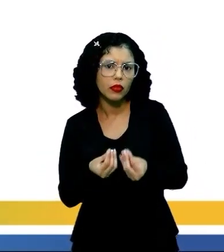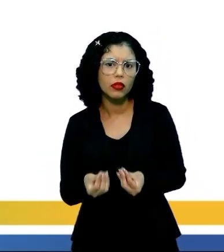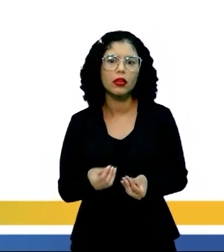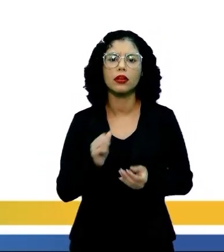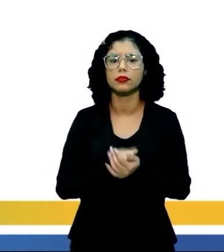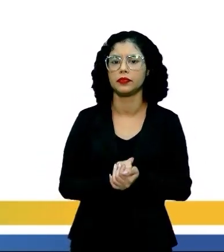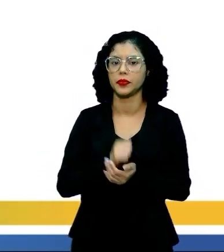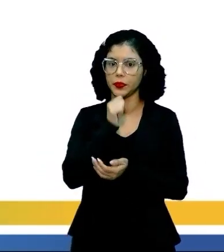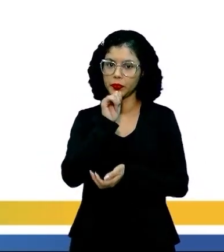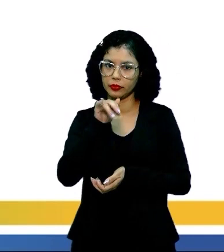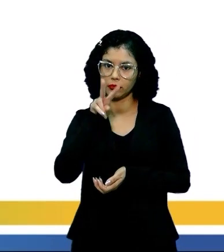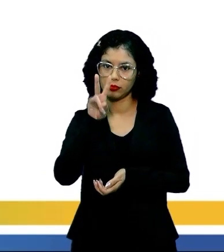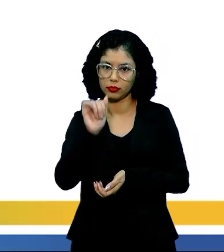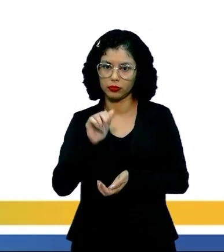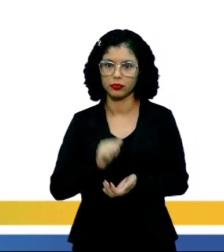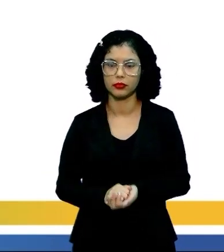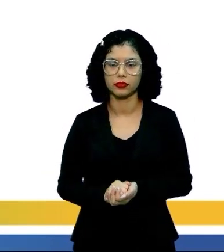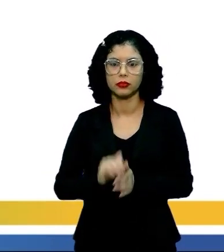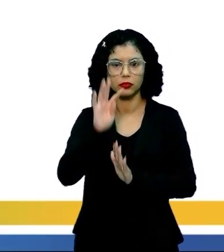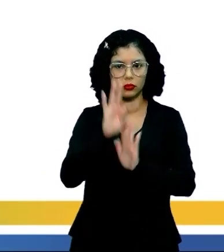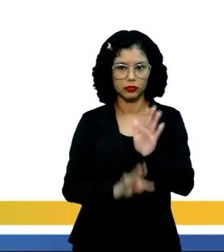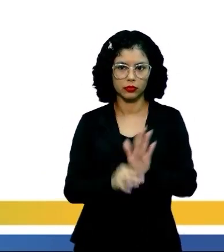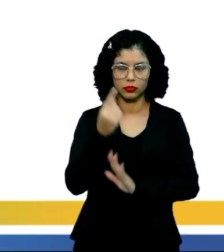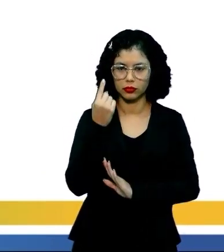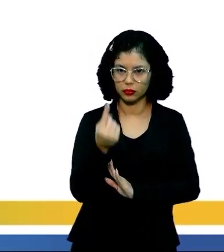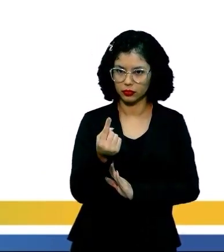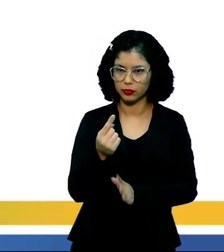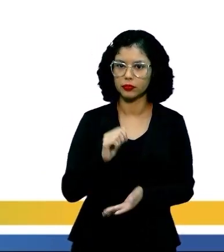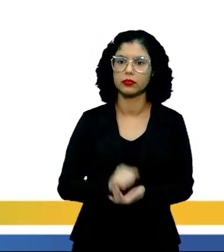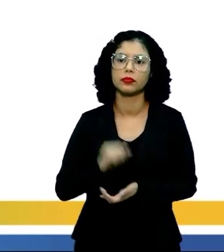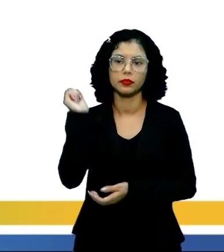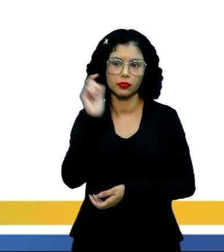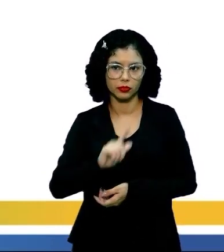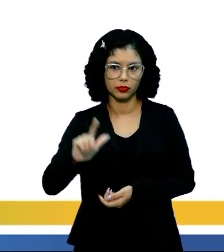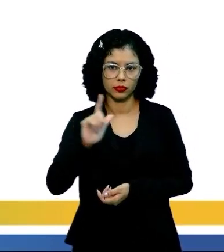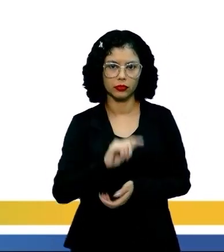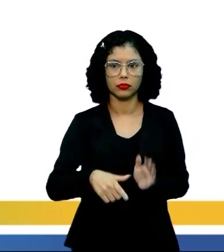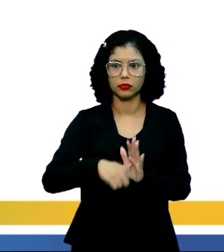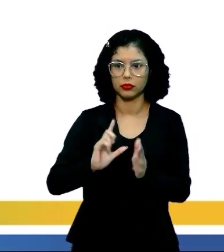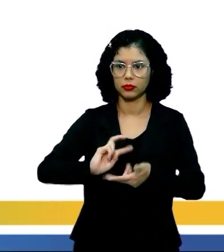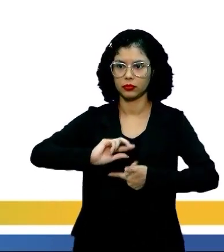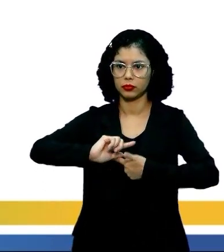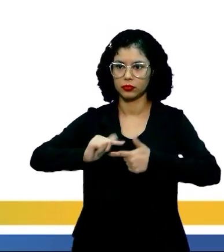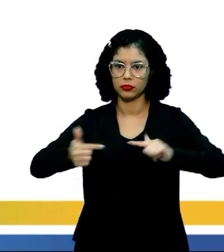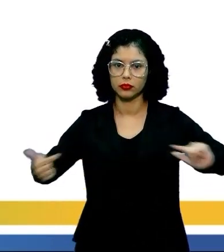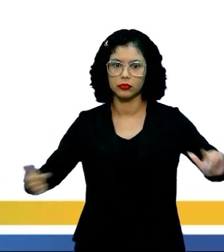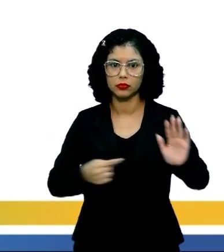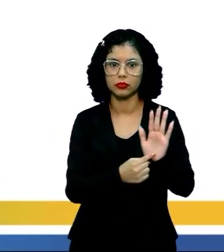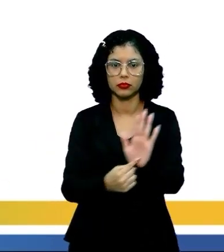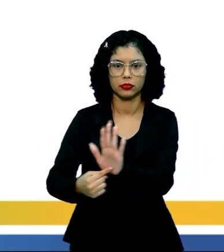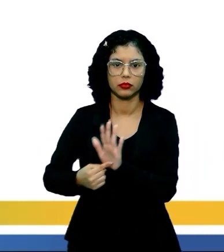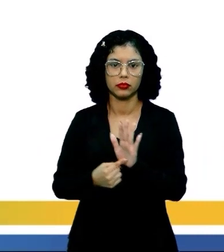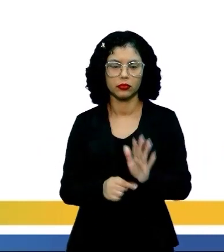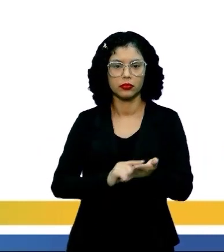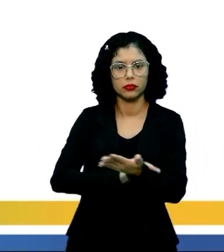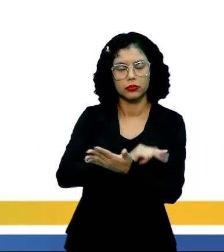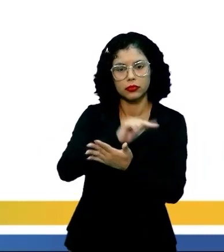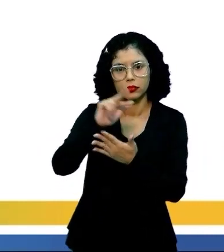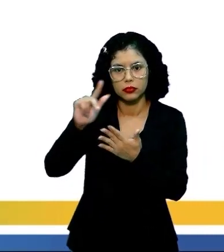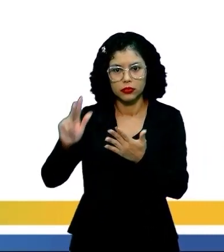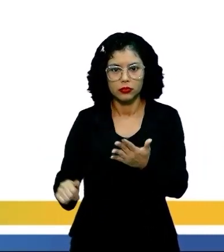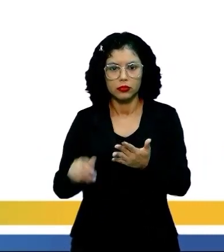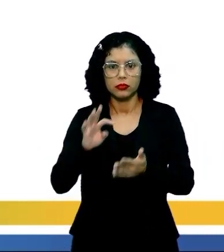Conforme afirma Ivan Teixeira no texto 1, a literatura pré-modernista se